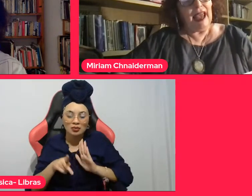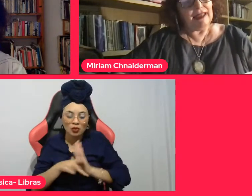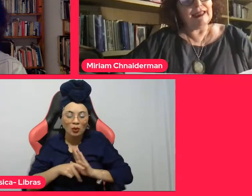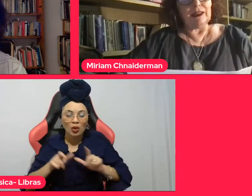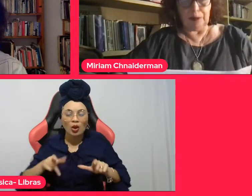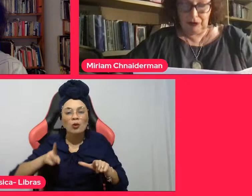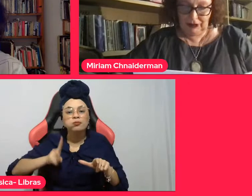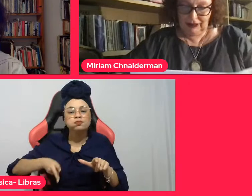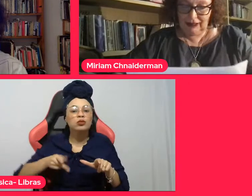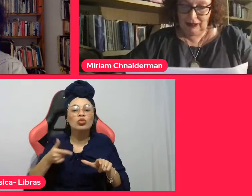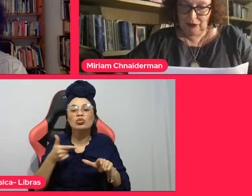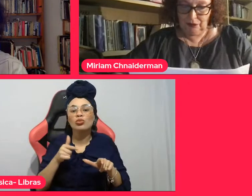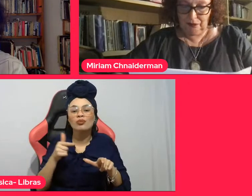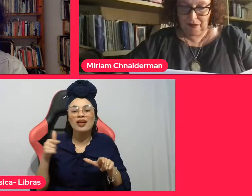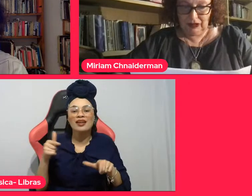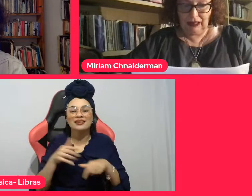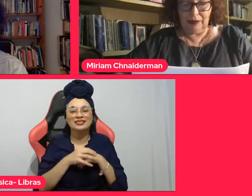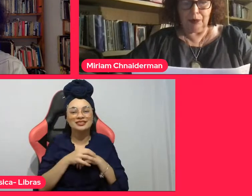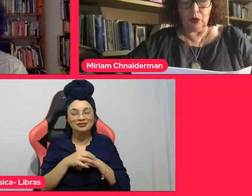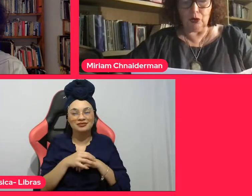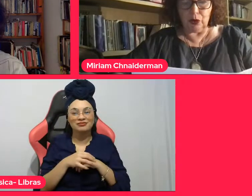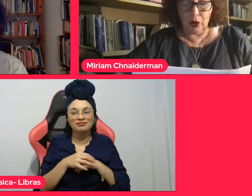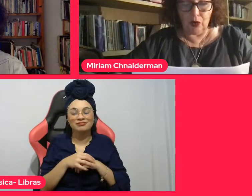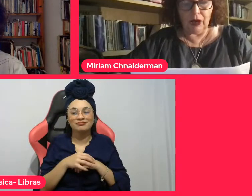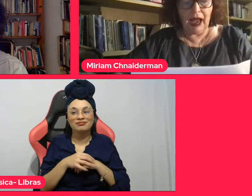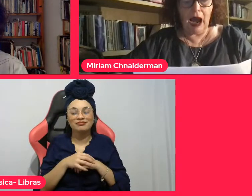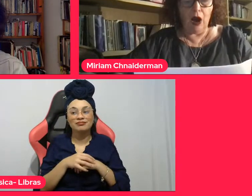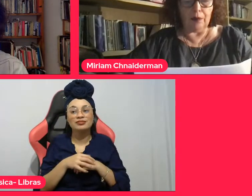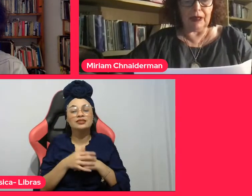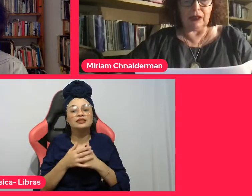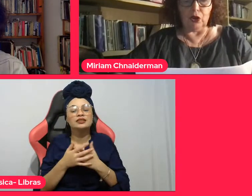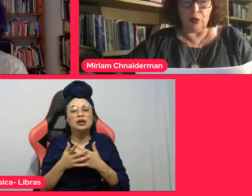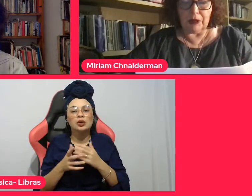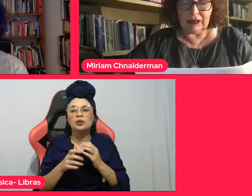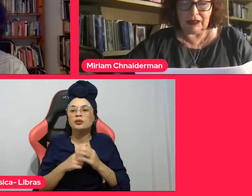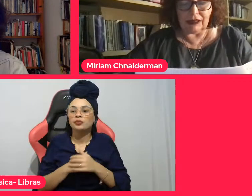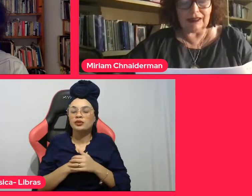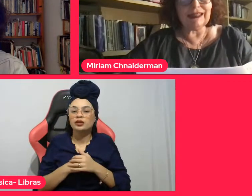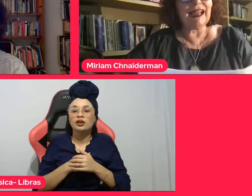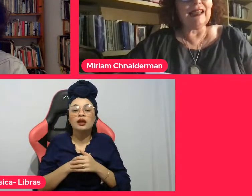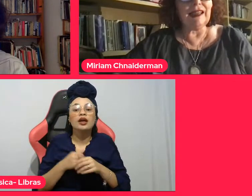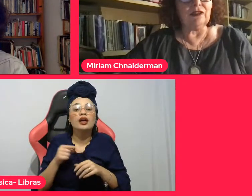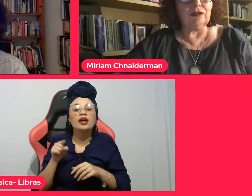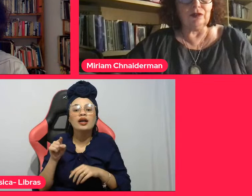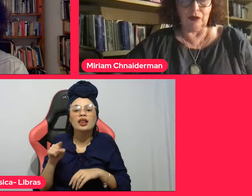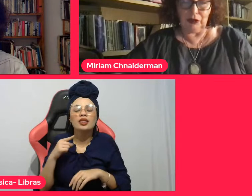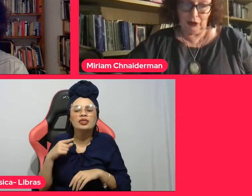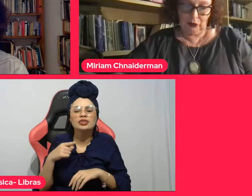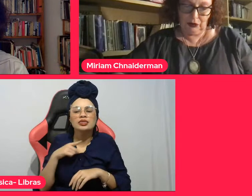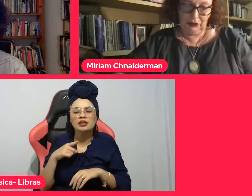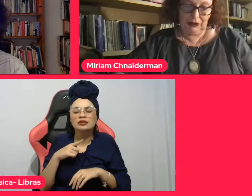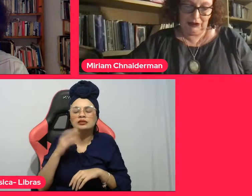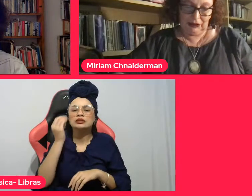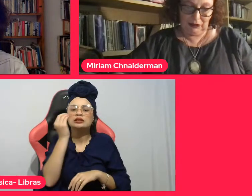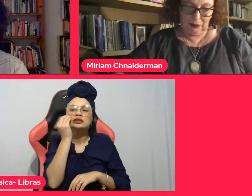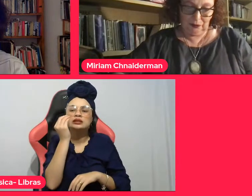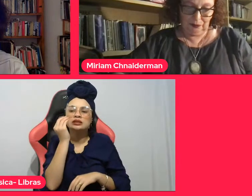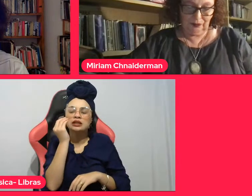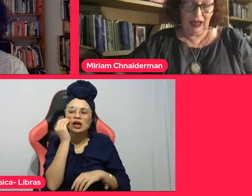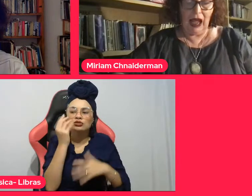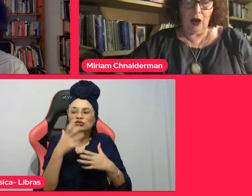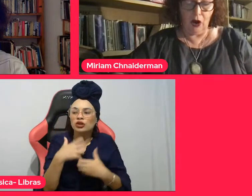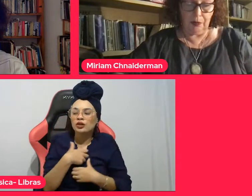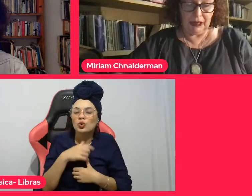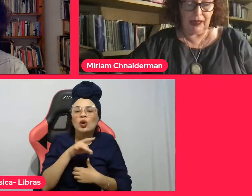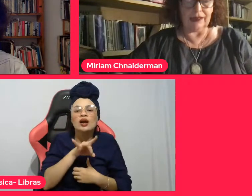Essa exposição procurou a obra nômade de cada um no seu cotidiano,